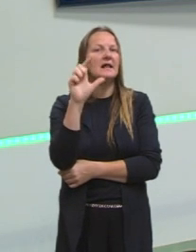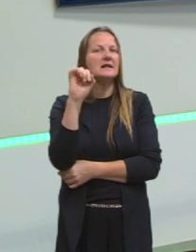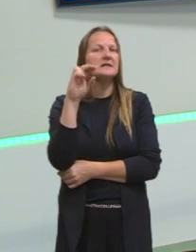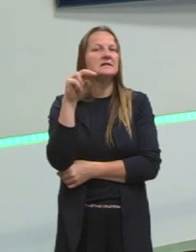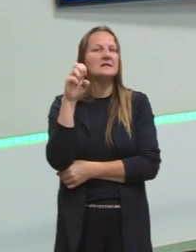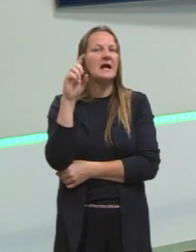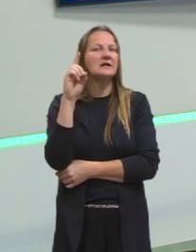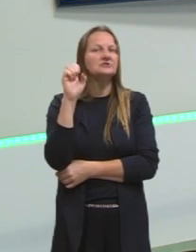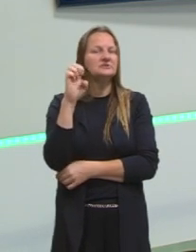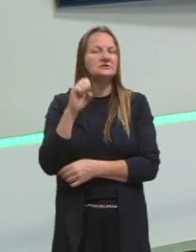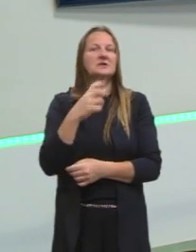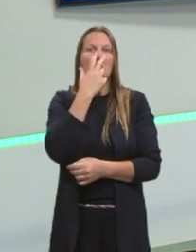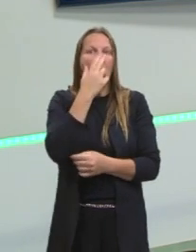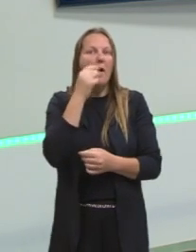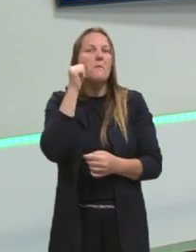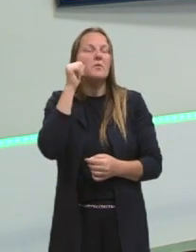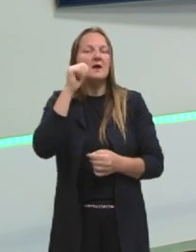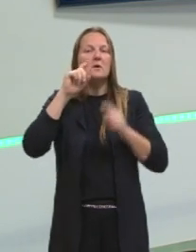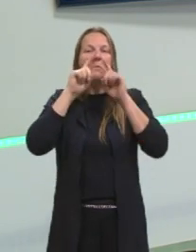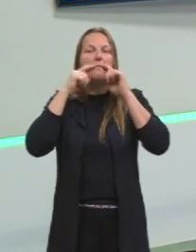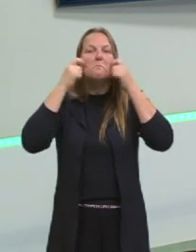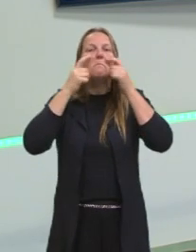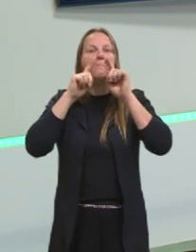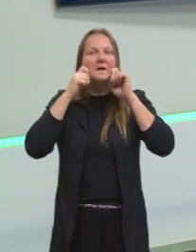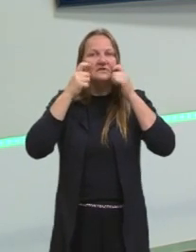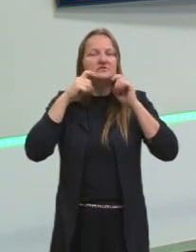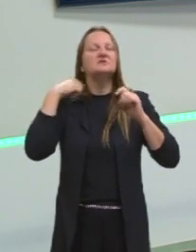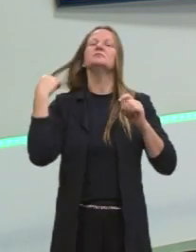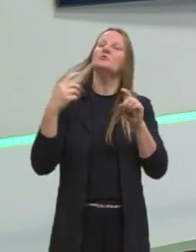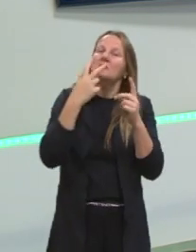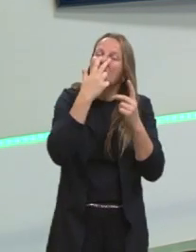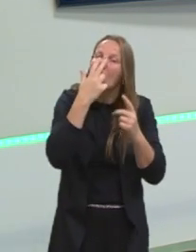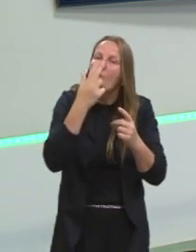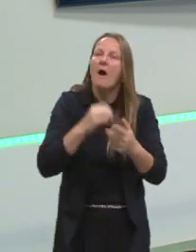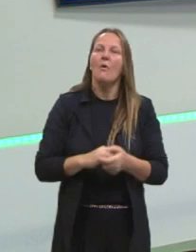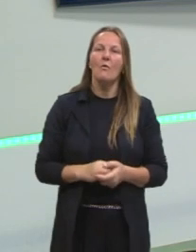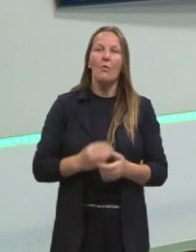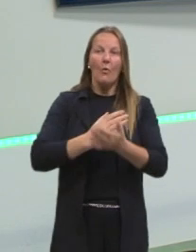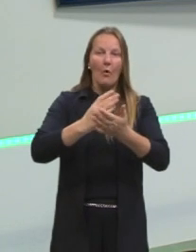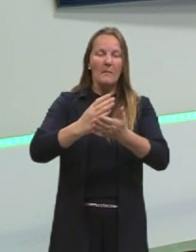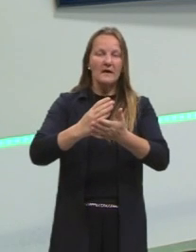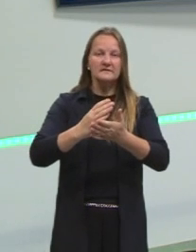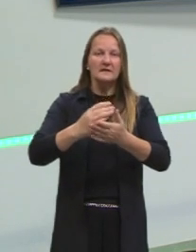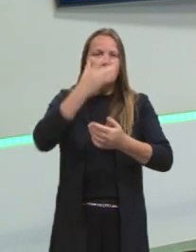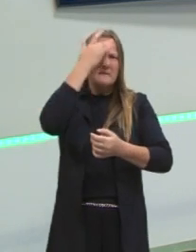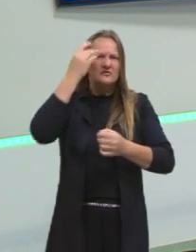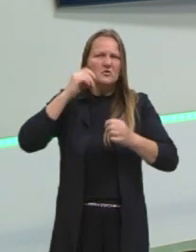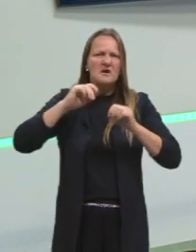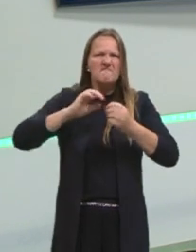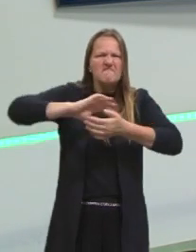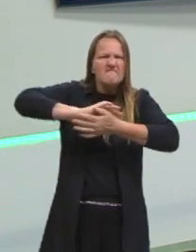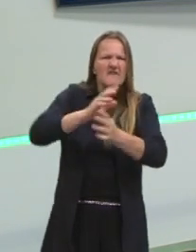E a gente pode fazer esse paralelo. O machismo também é uma mentalidade, uma ideologia que está muito espalhada. E daí,